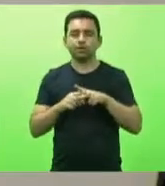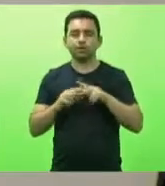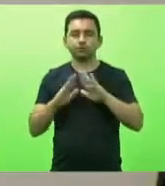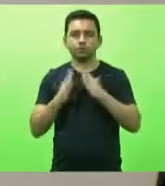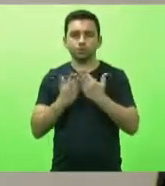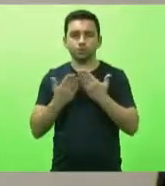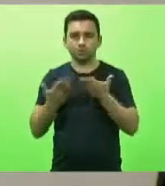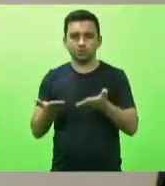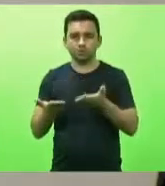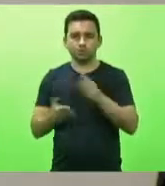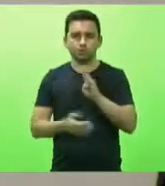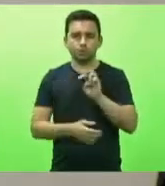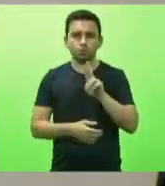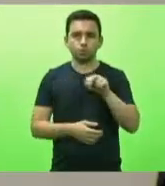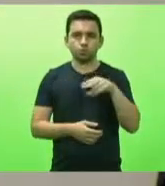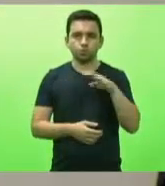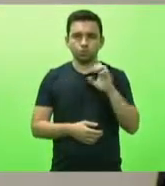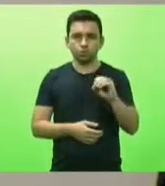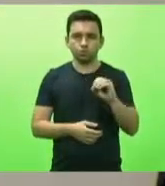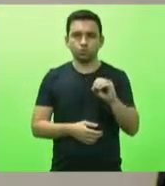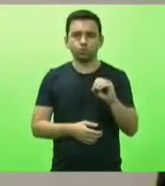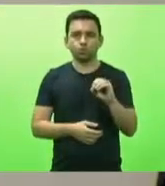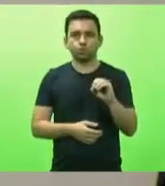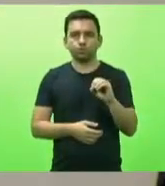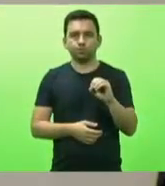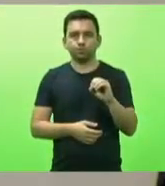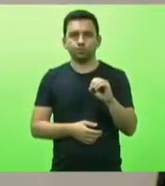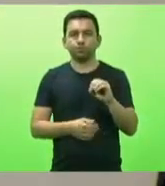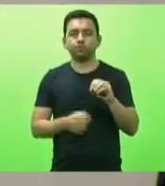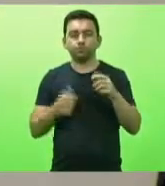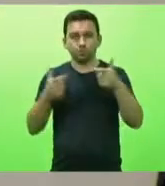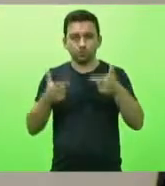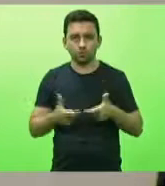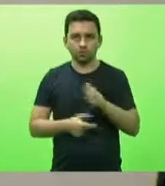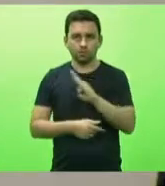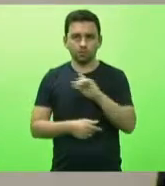Weldbound, de Blumenau.